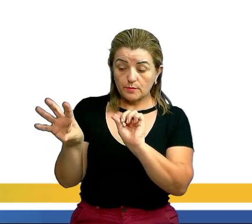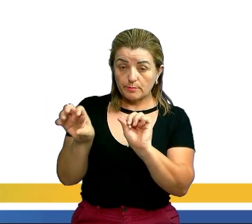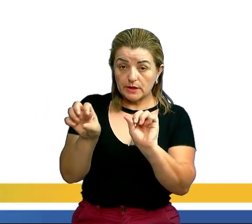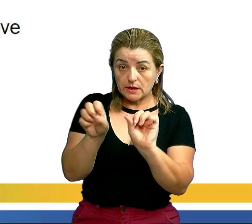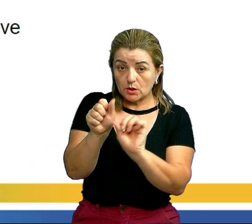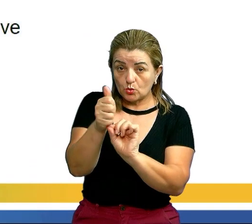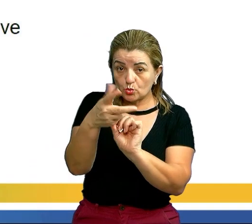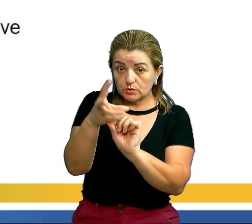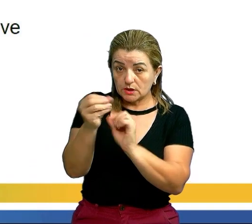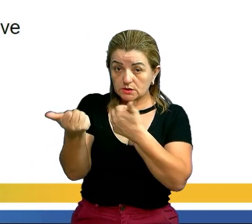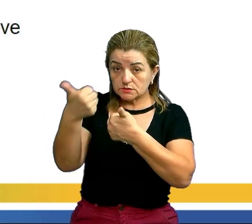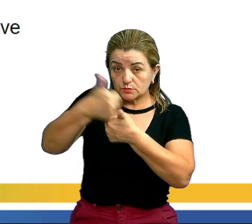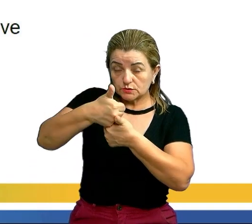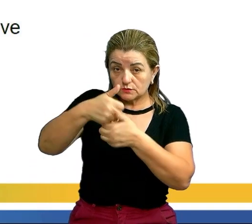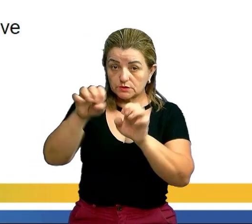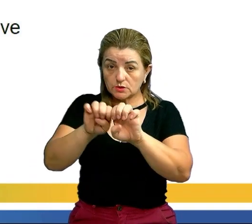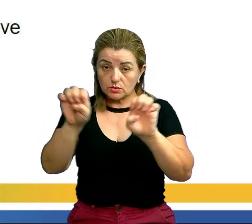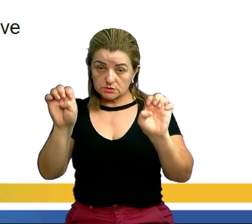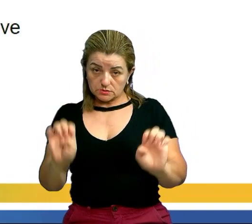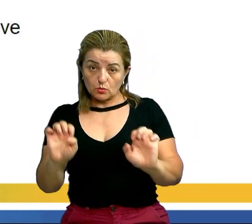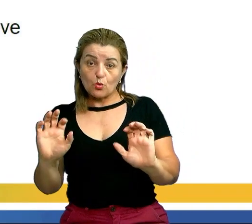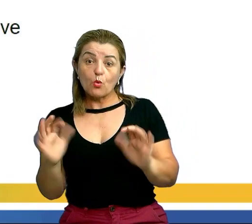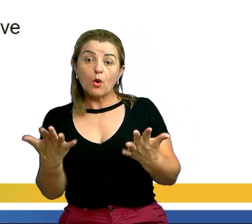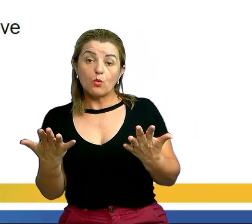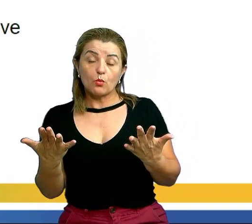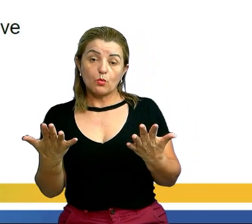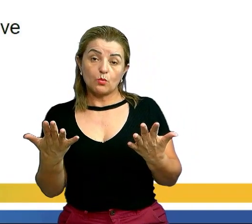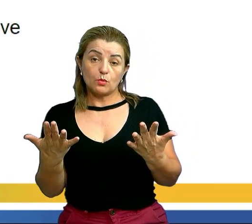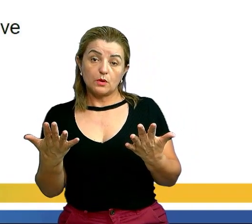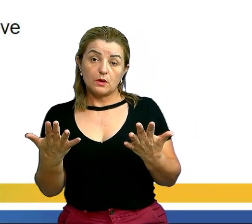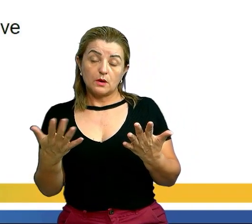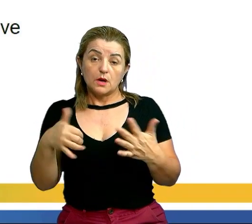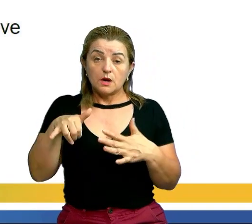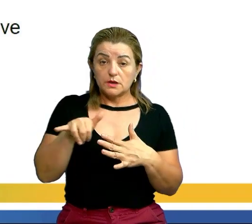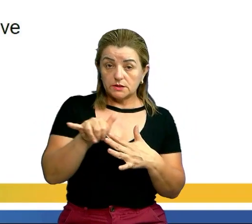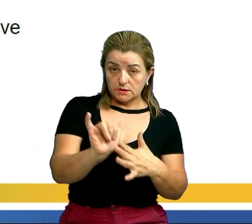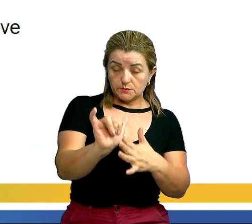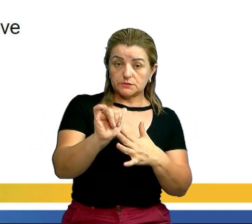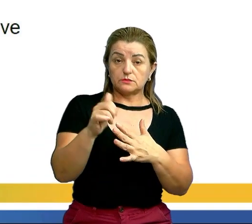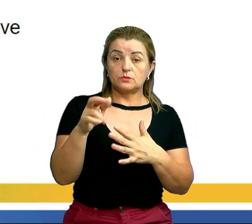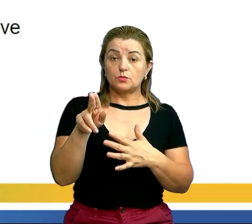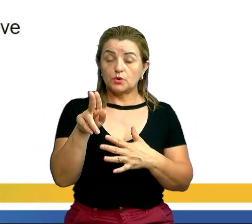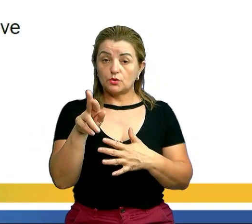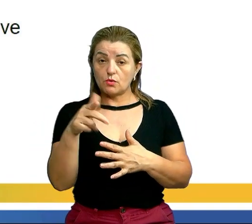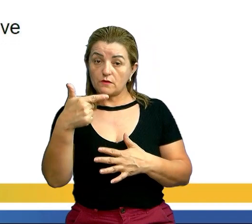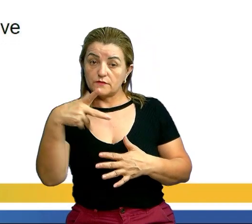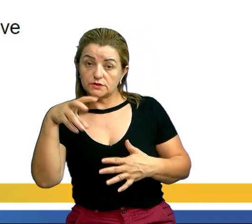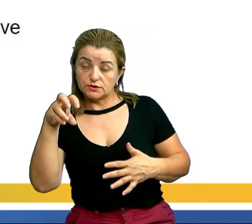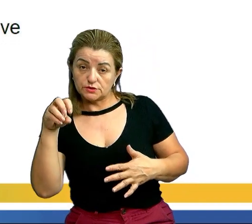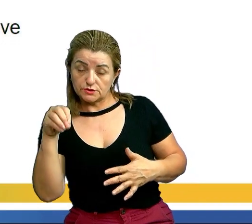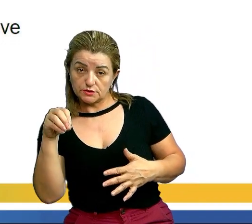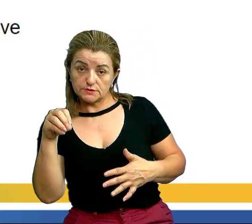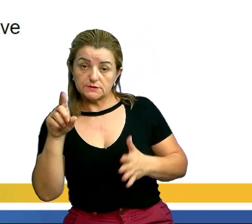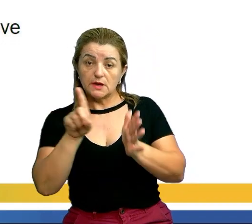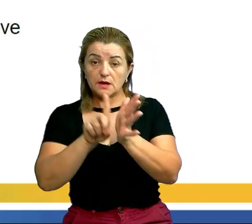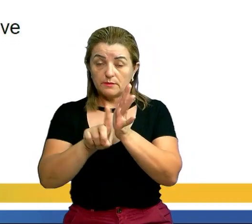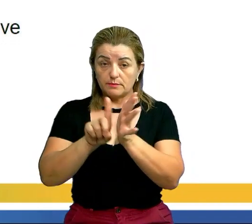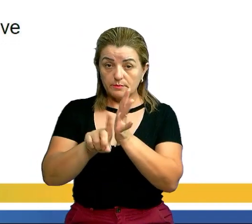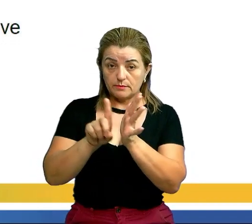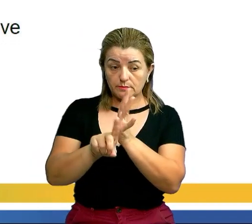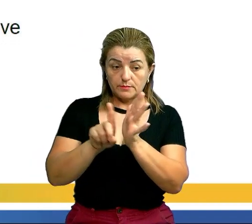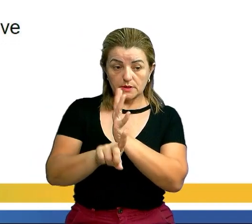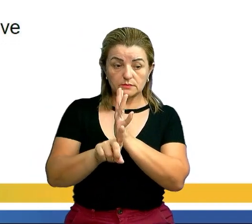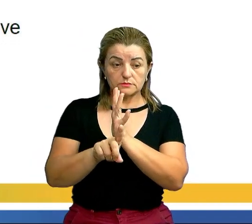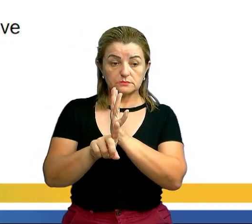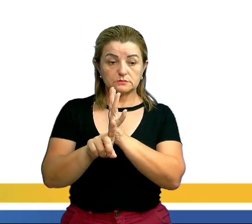e substituir na equação. Qual é a equação? Y igual a 20X menos X ao quadrado. Onde tiver X,